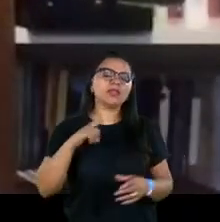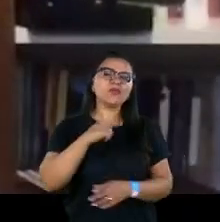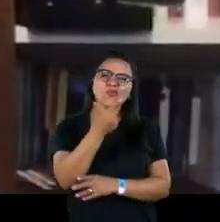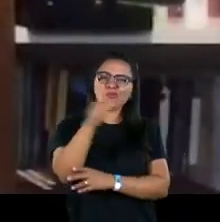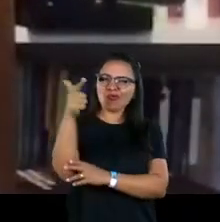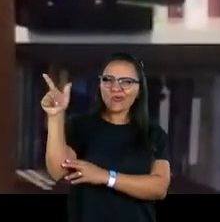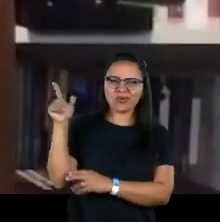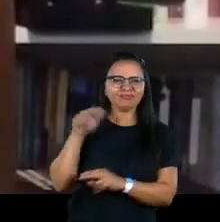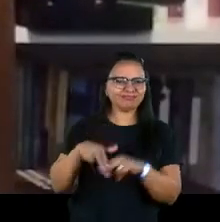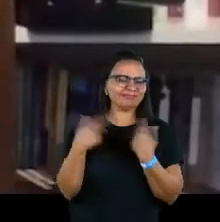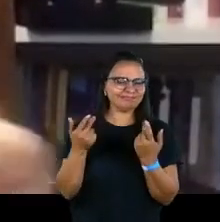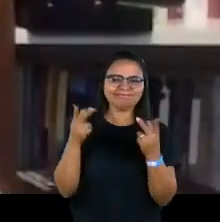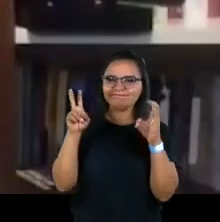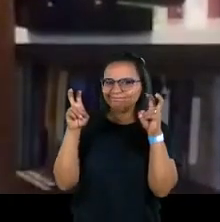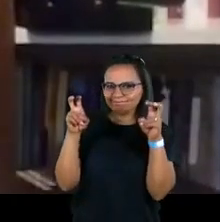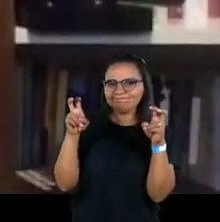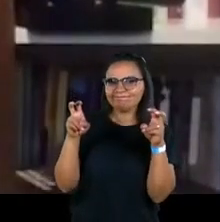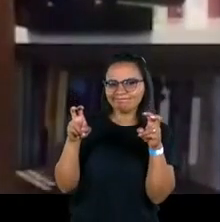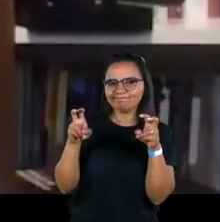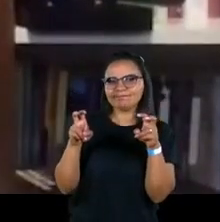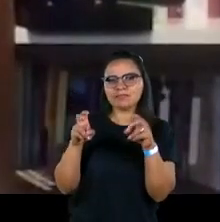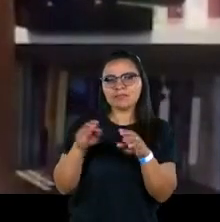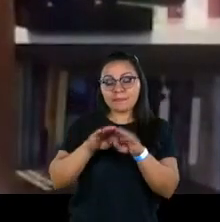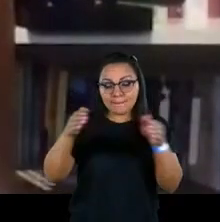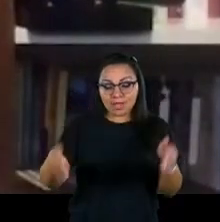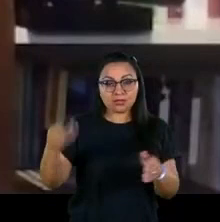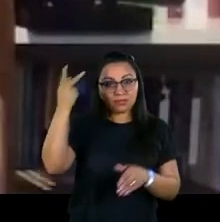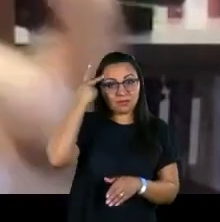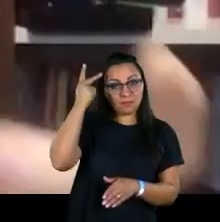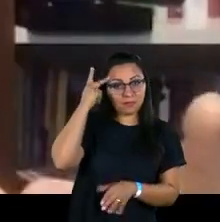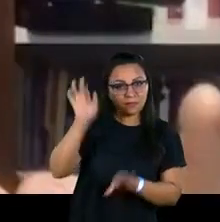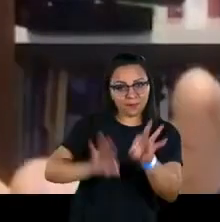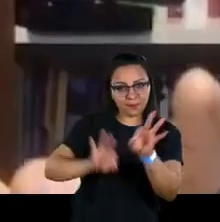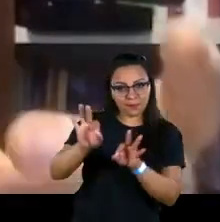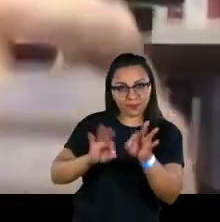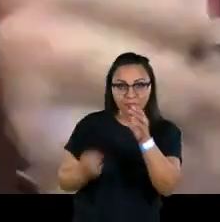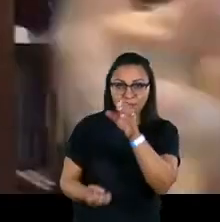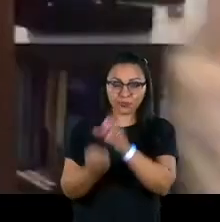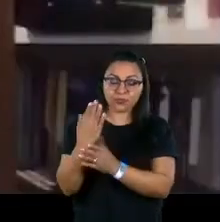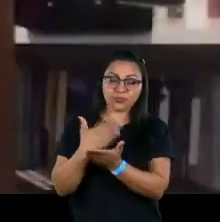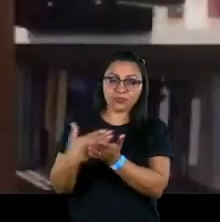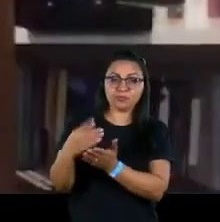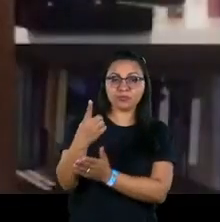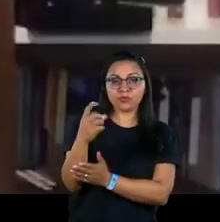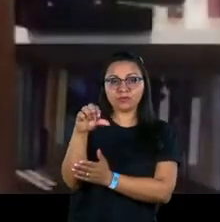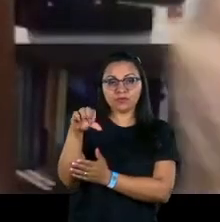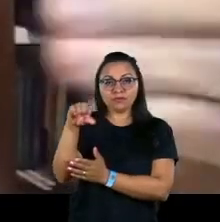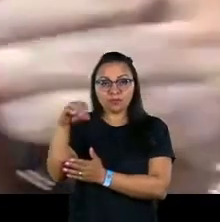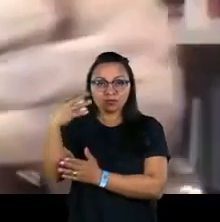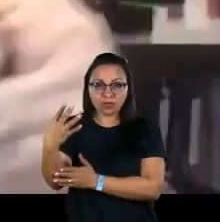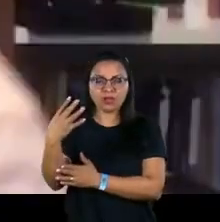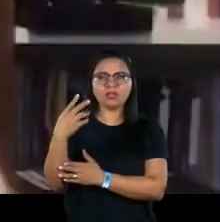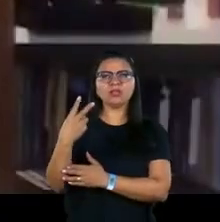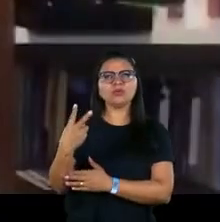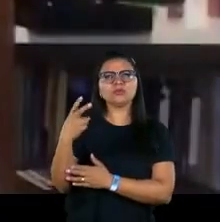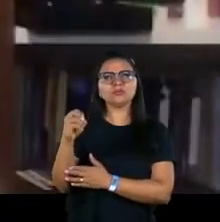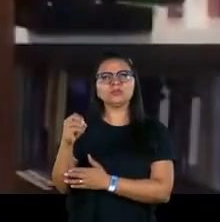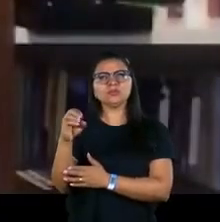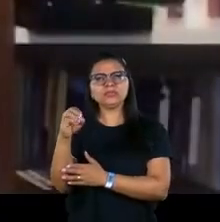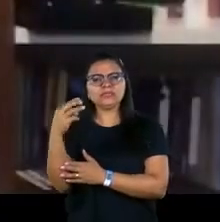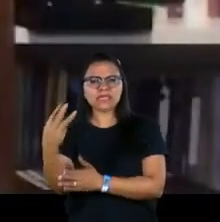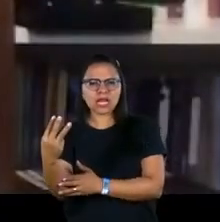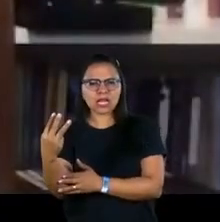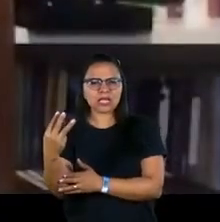detalhes com relação a isso. O Mesa São Paulo, que nasceu em 94, em 2003, por uma,